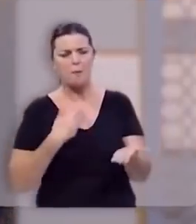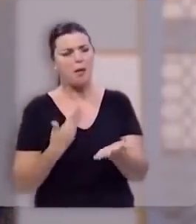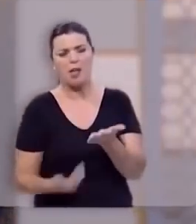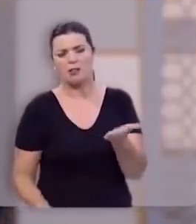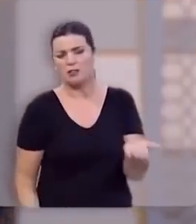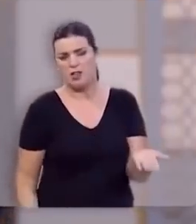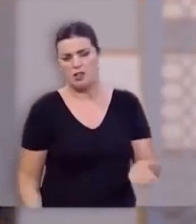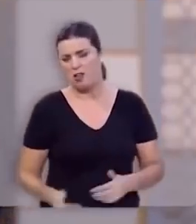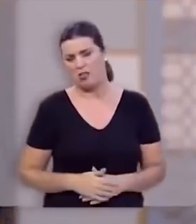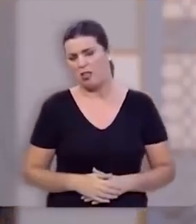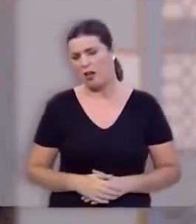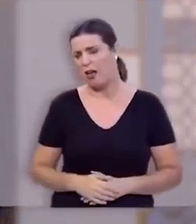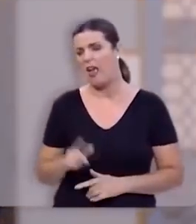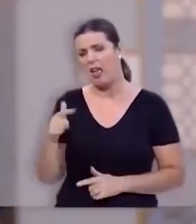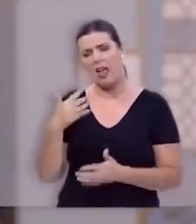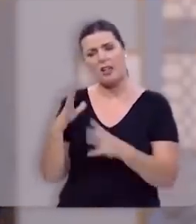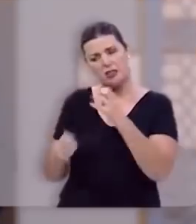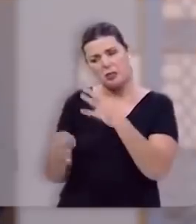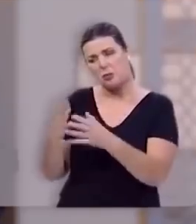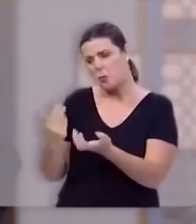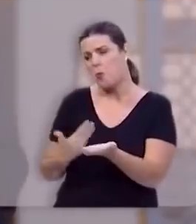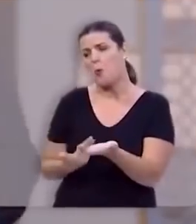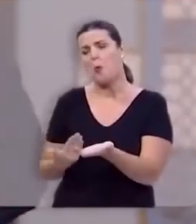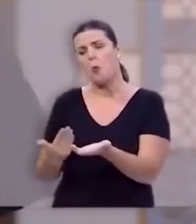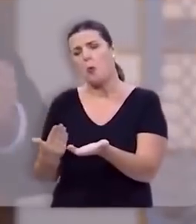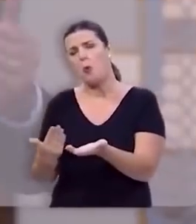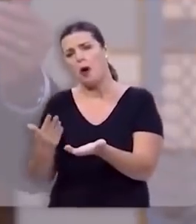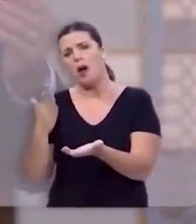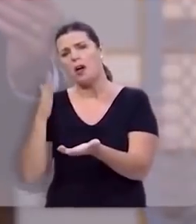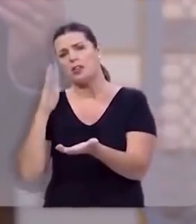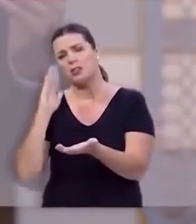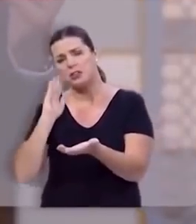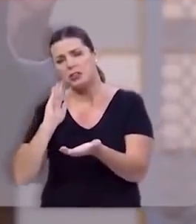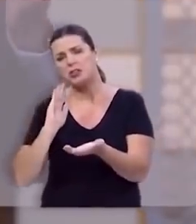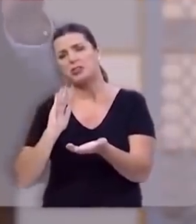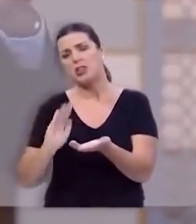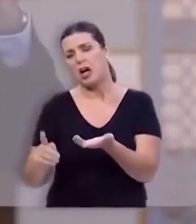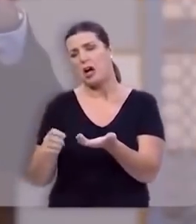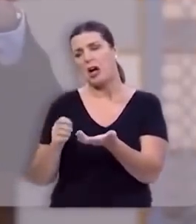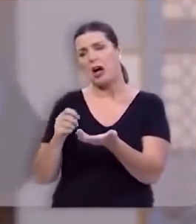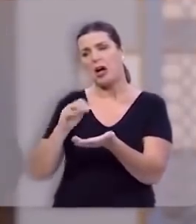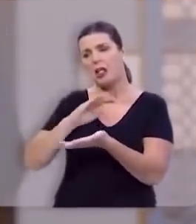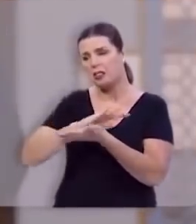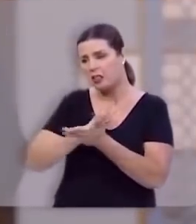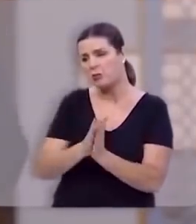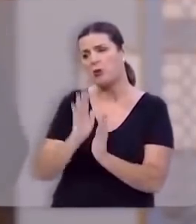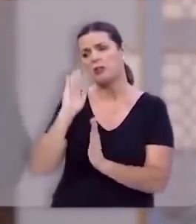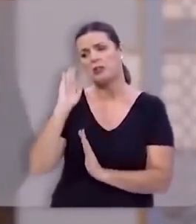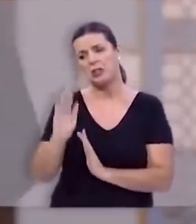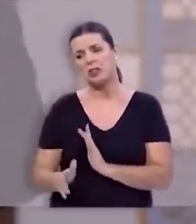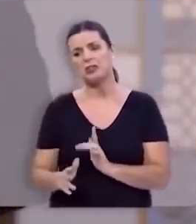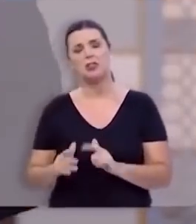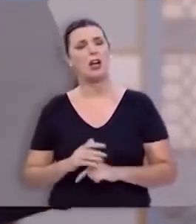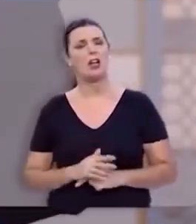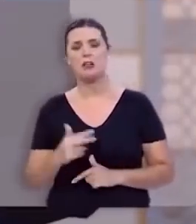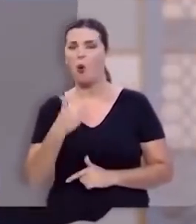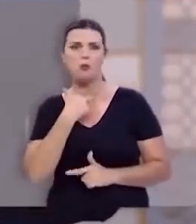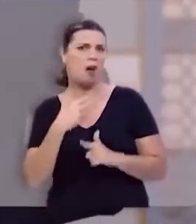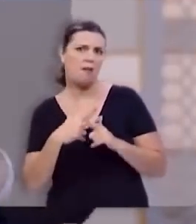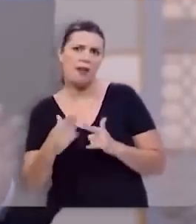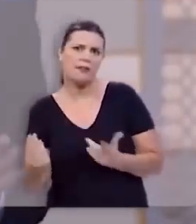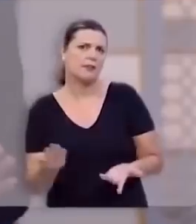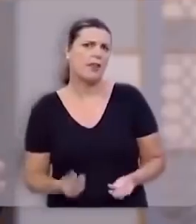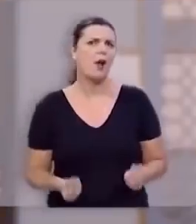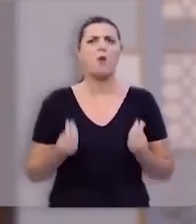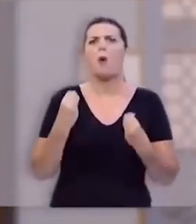perdida, essa luta já está lá com a derrota definida para nós e não